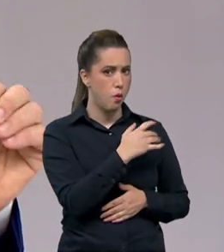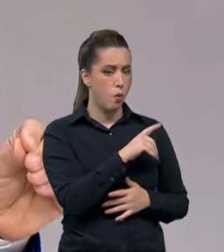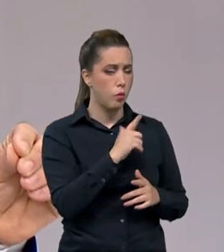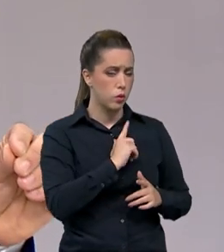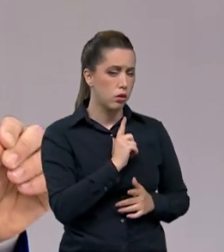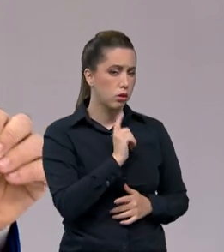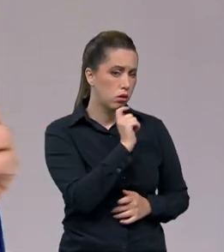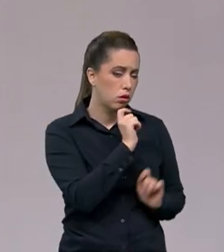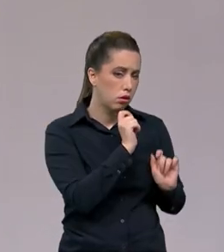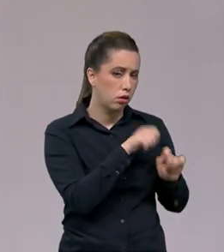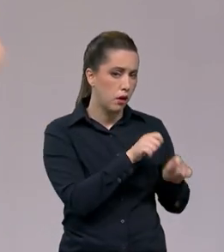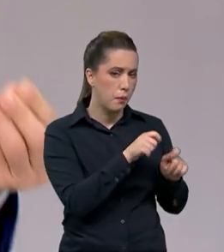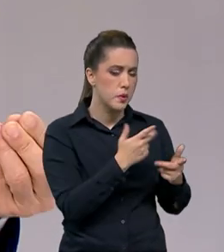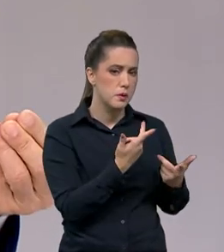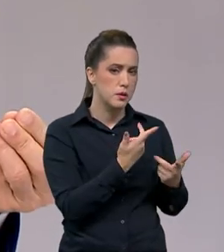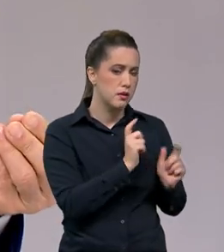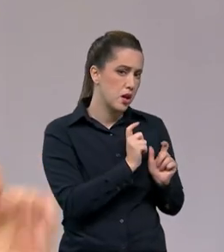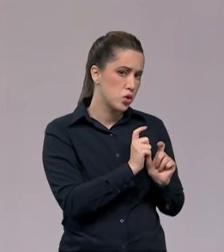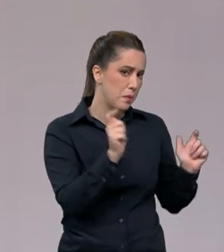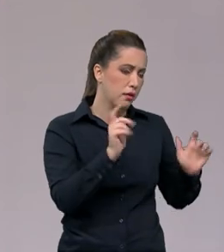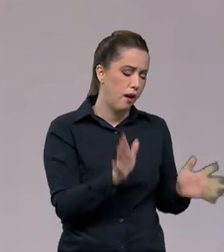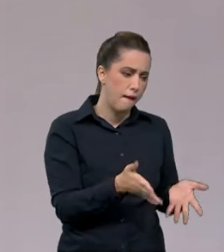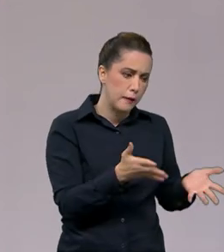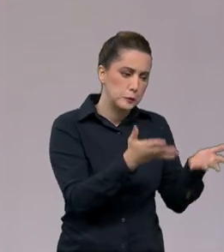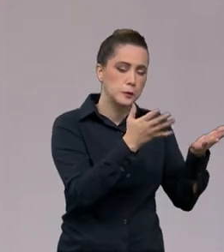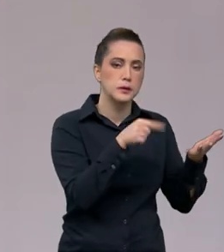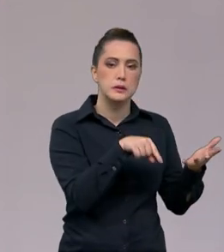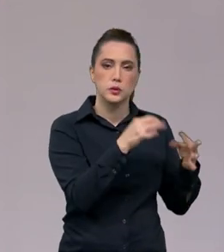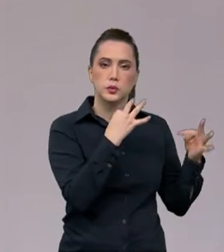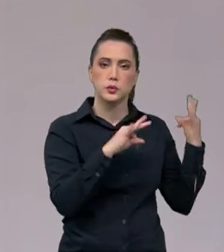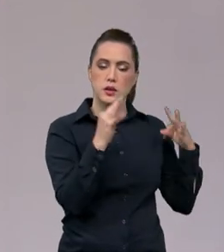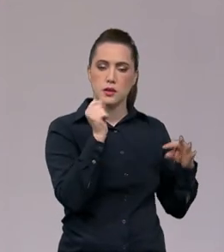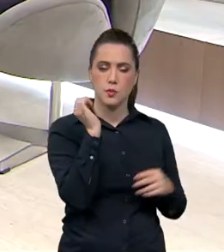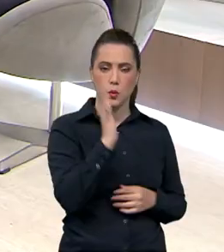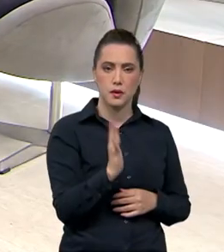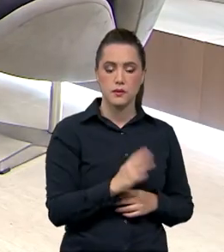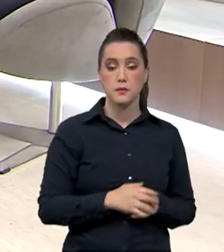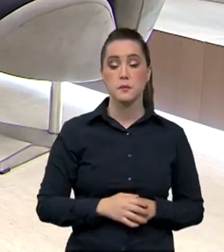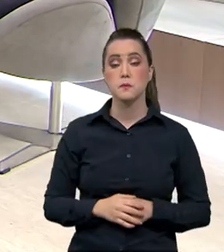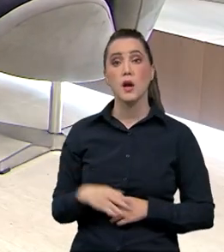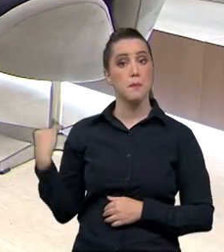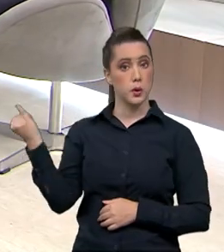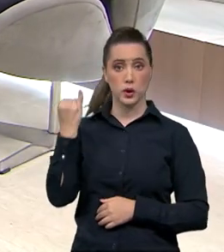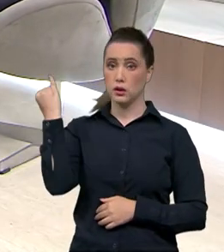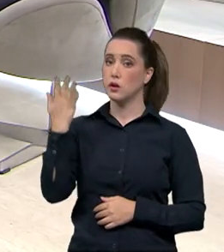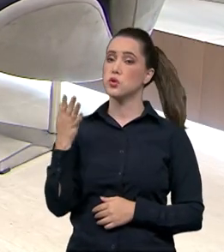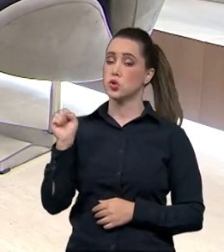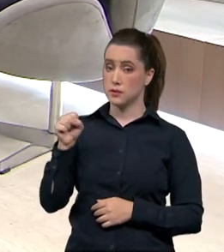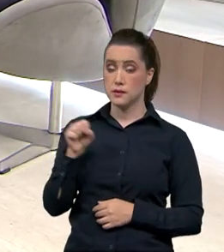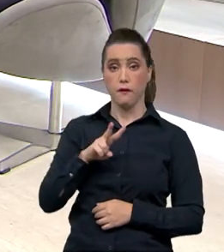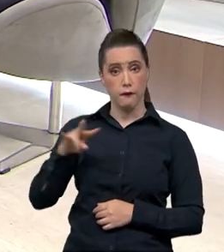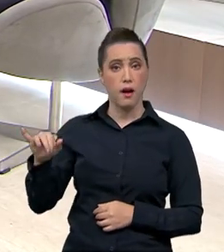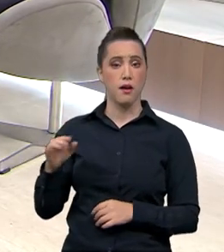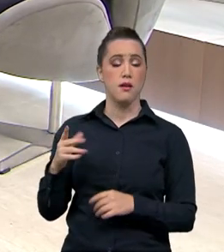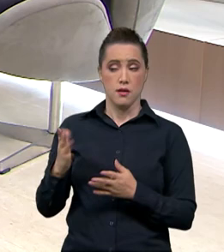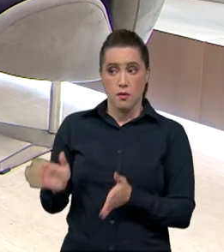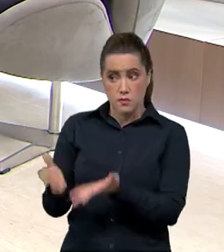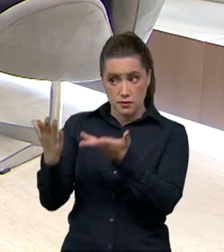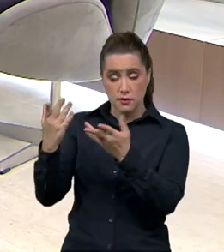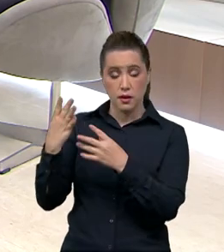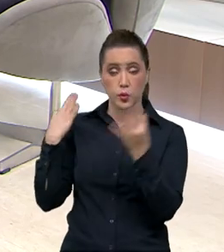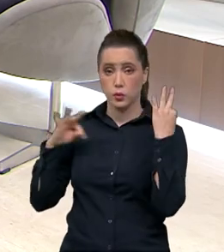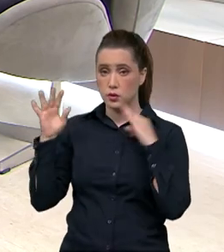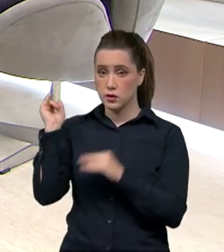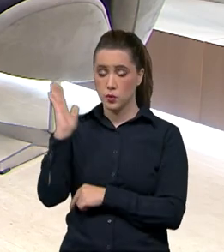causar um impulso importante para o turismo aqui no Brasil? Vai sim, porque traz os olhos do trading